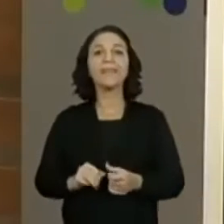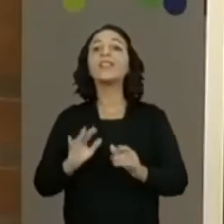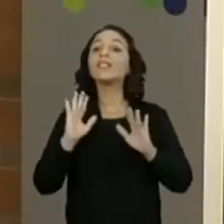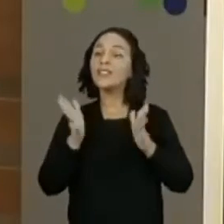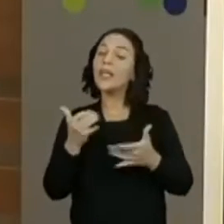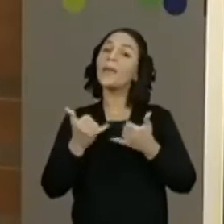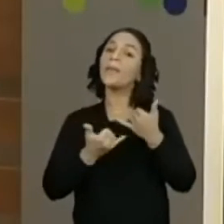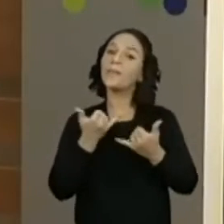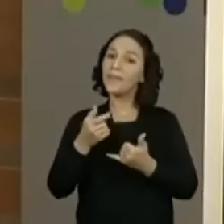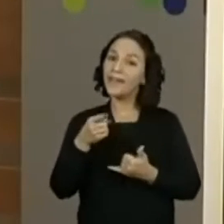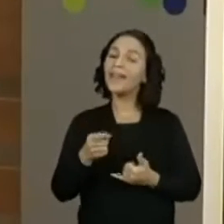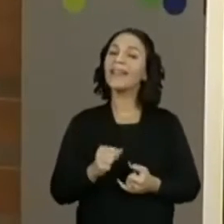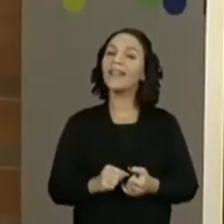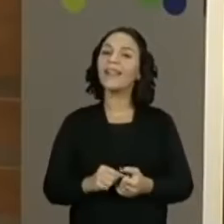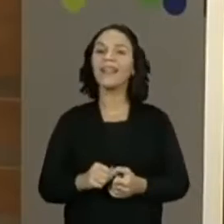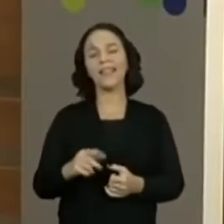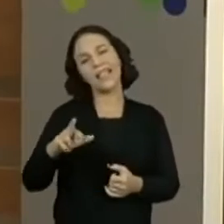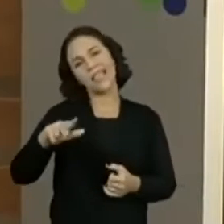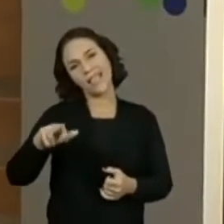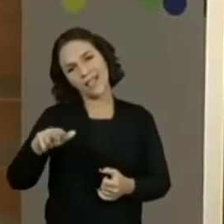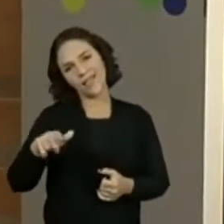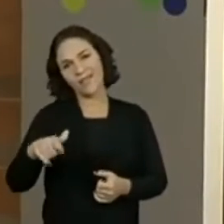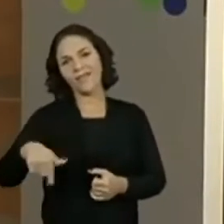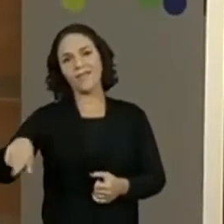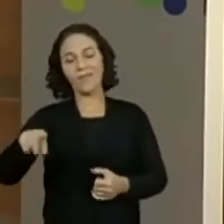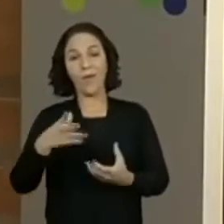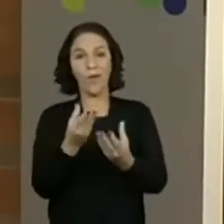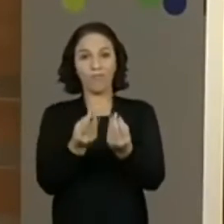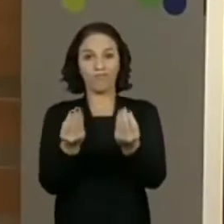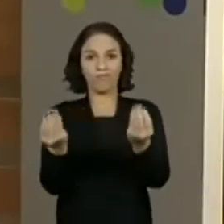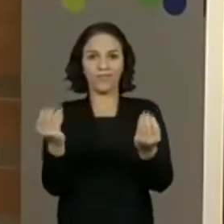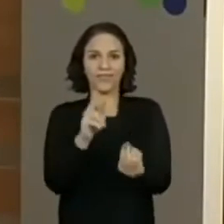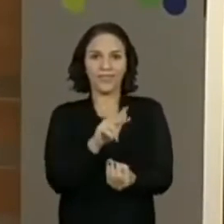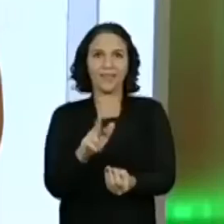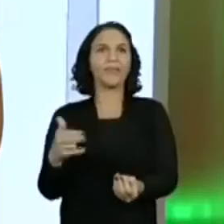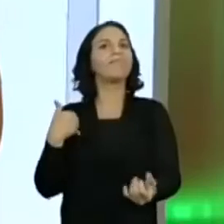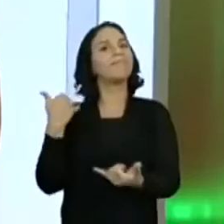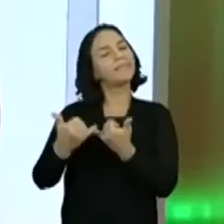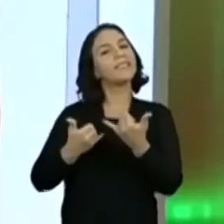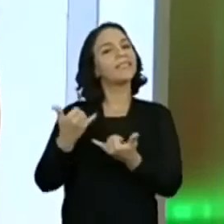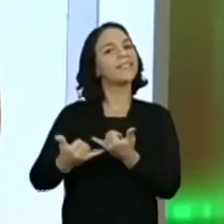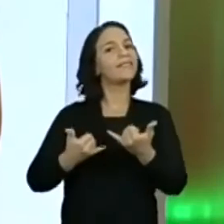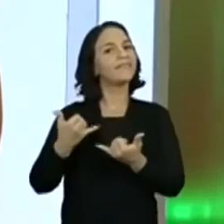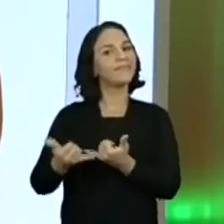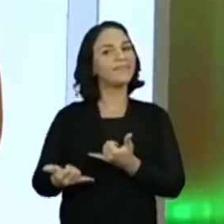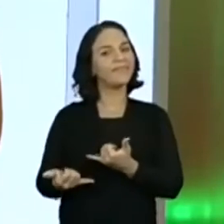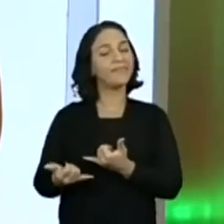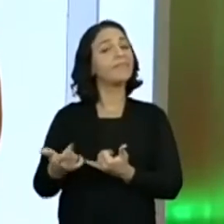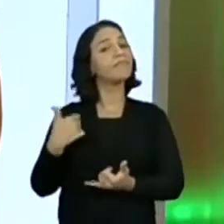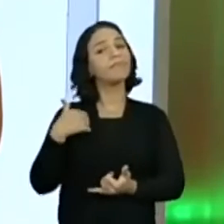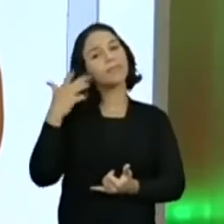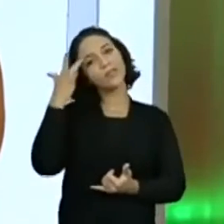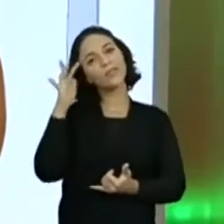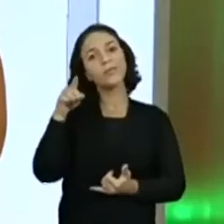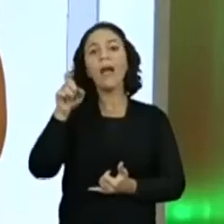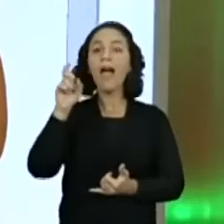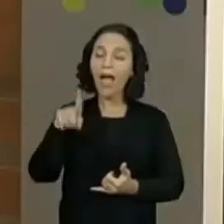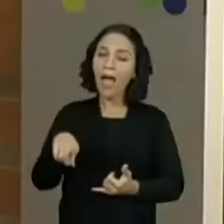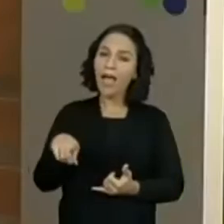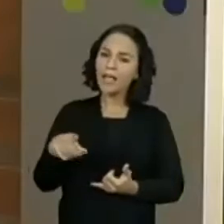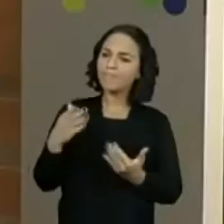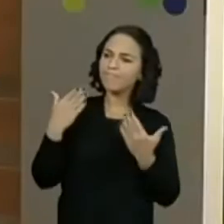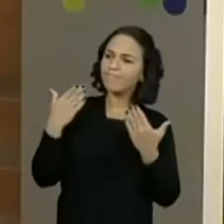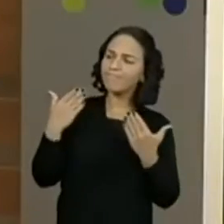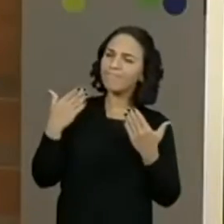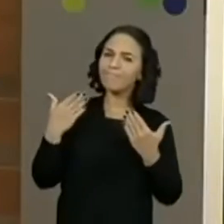brincavamos assim, juntamente com os meus irmãos, que são muitos irmãos, brincavamos disso e eu nem sabia que eu estava estimando.